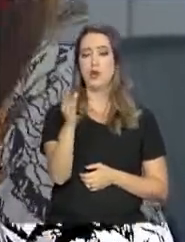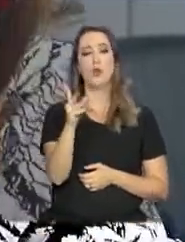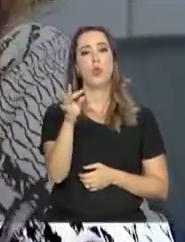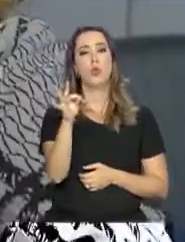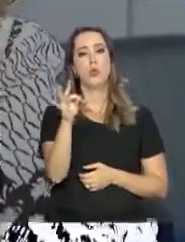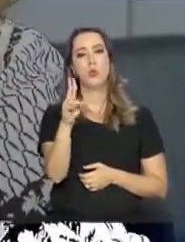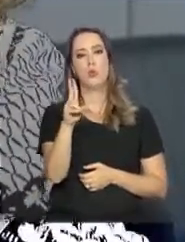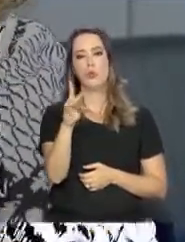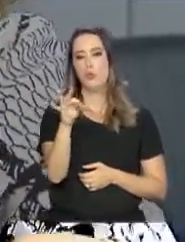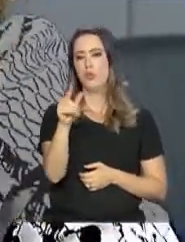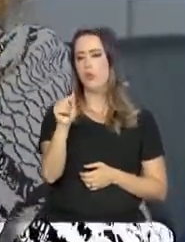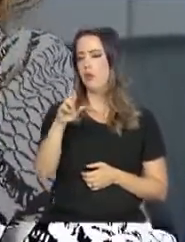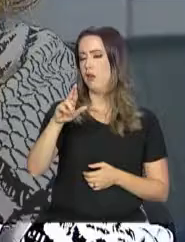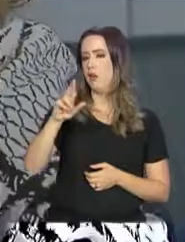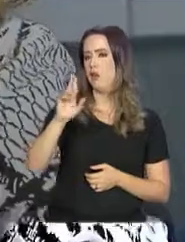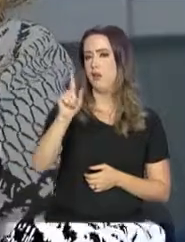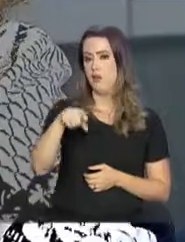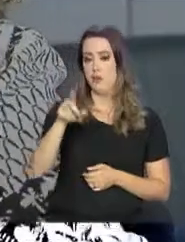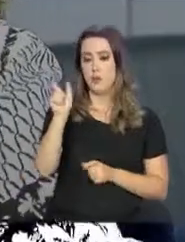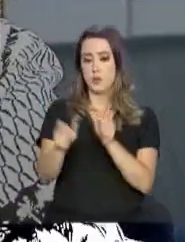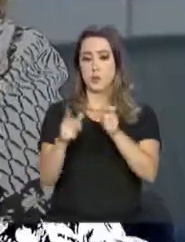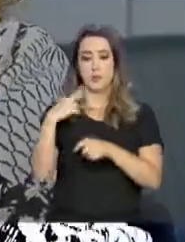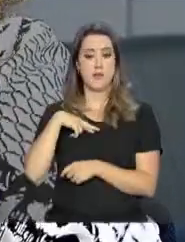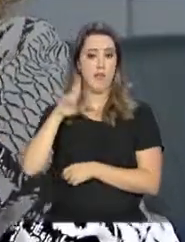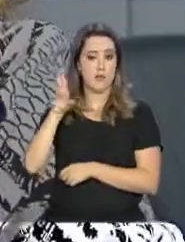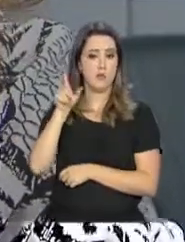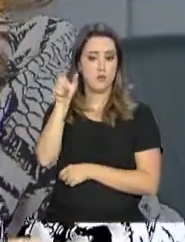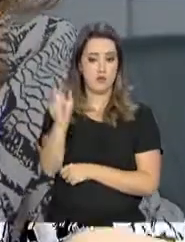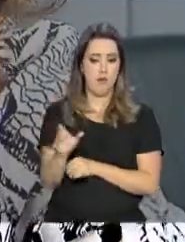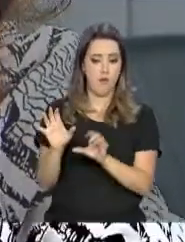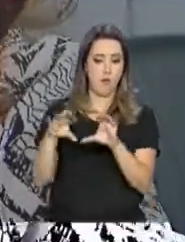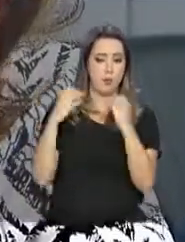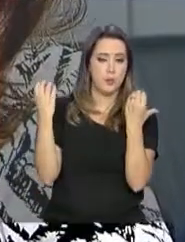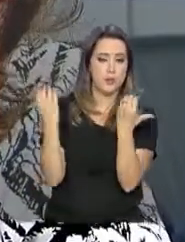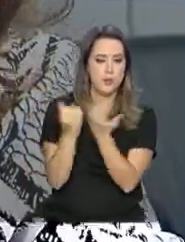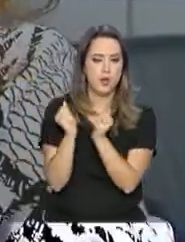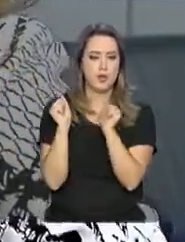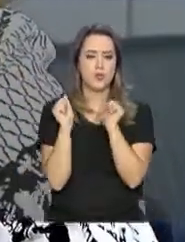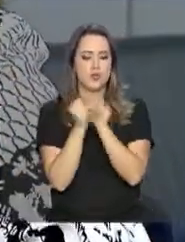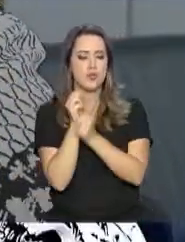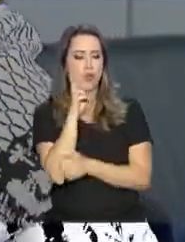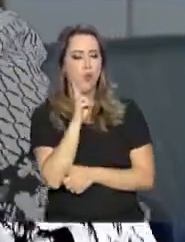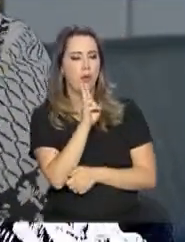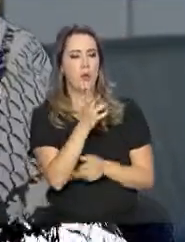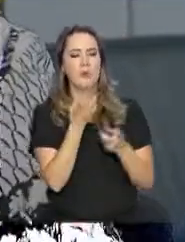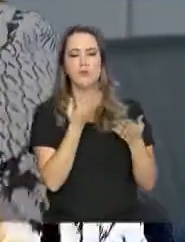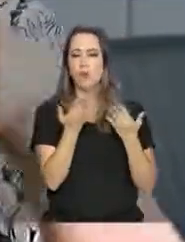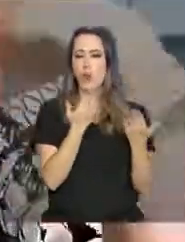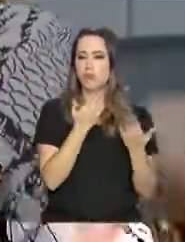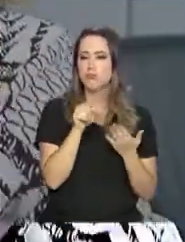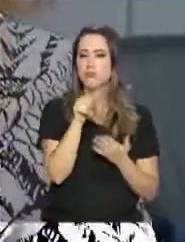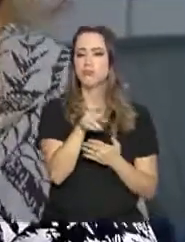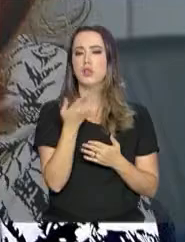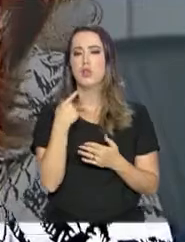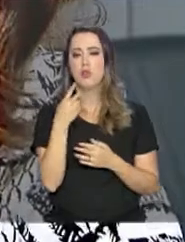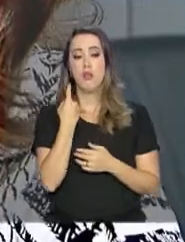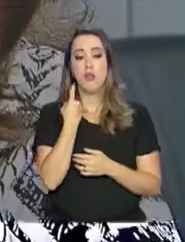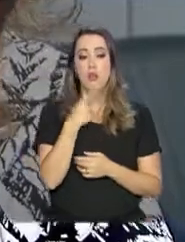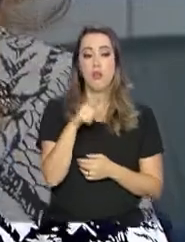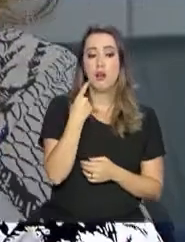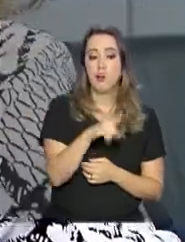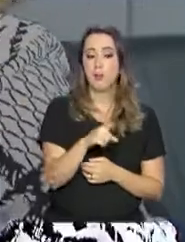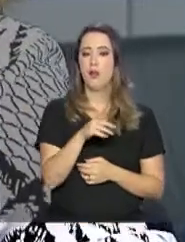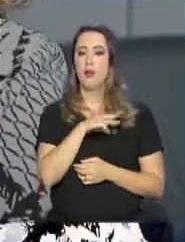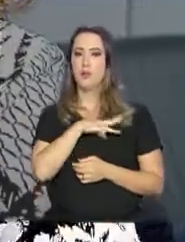território, que essas pessoas são responsáveis por acompanhar a implementação da política, encaminhar denúncias ao